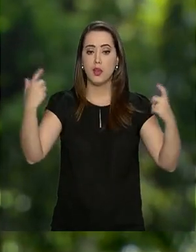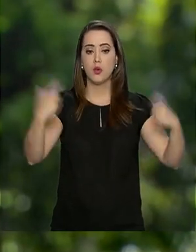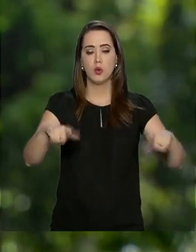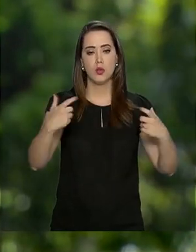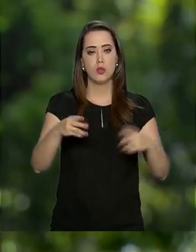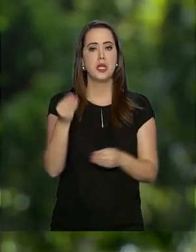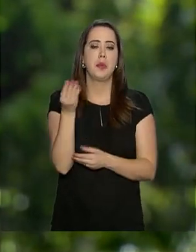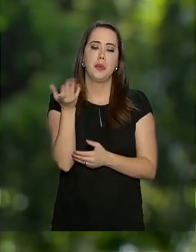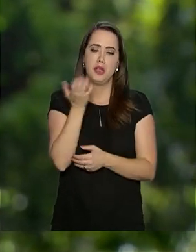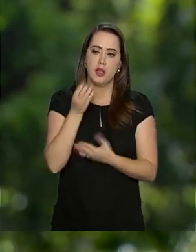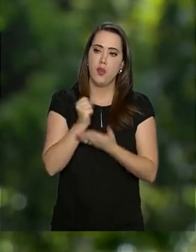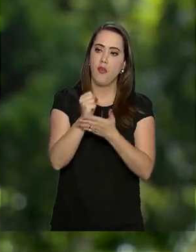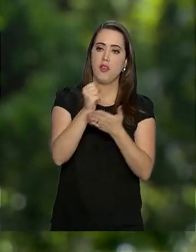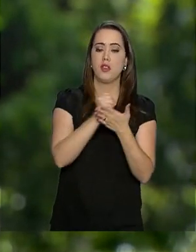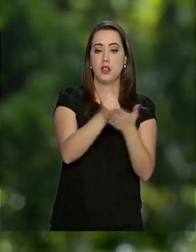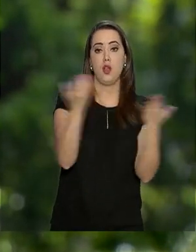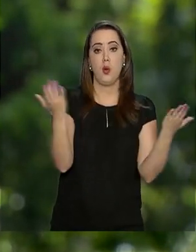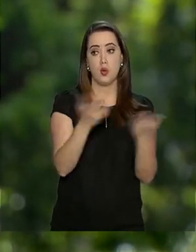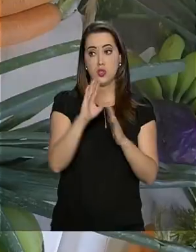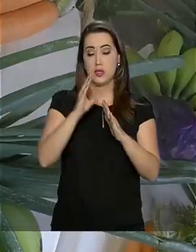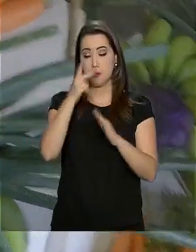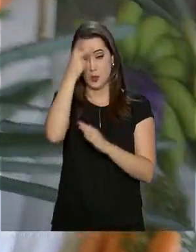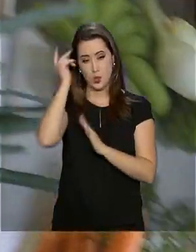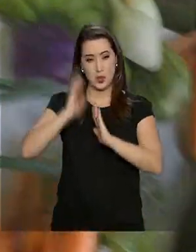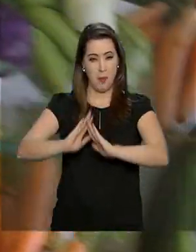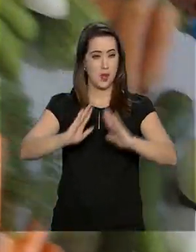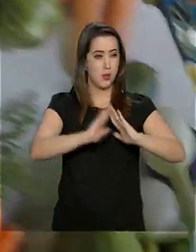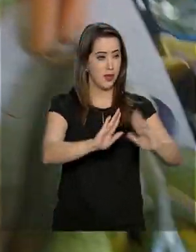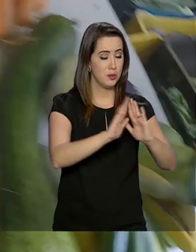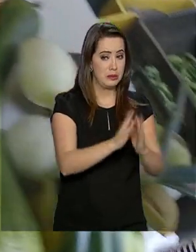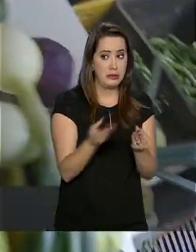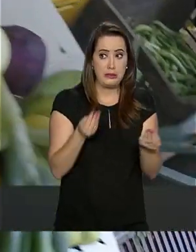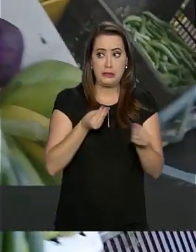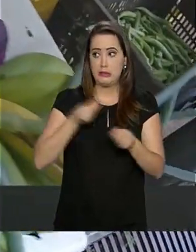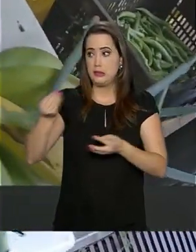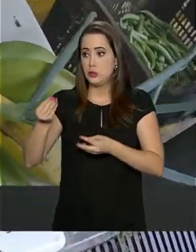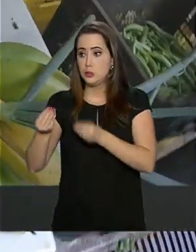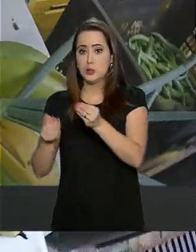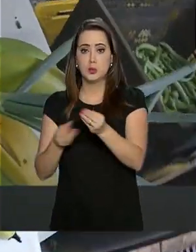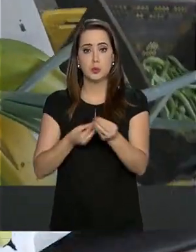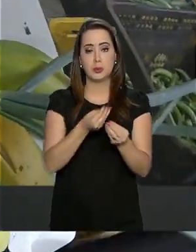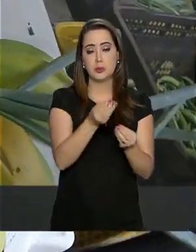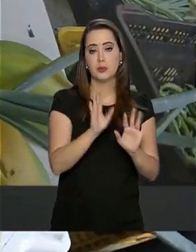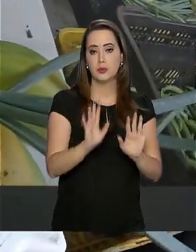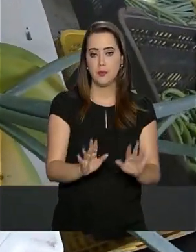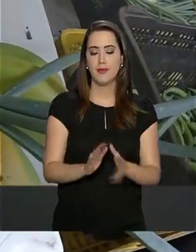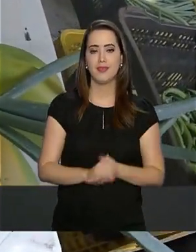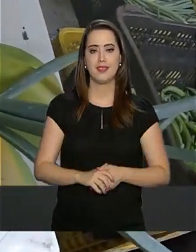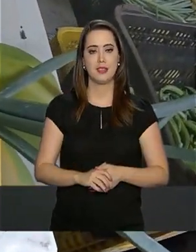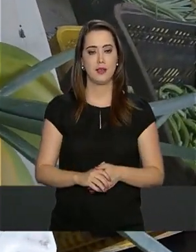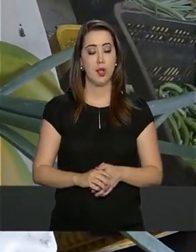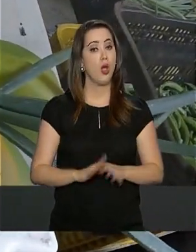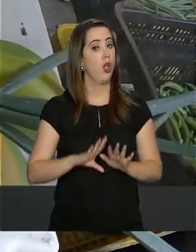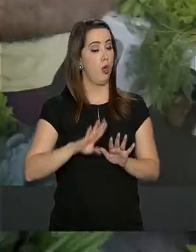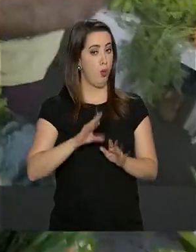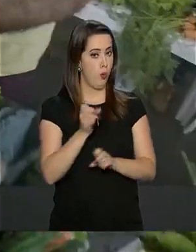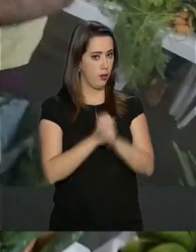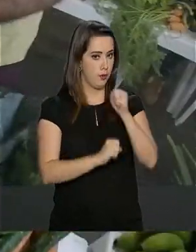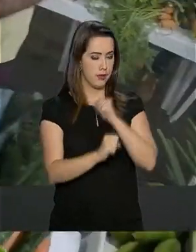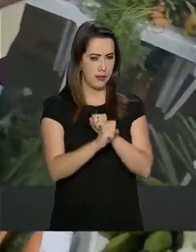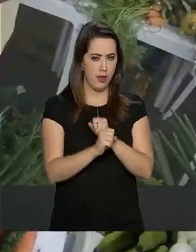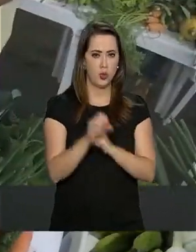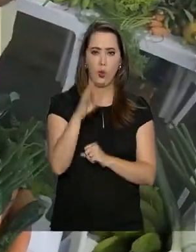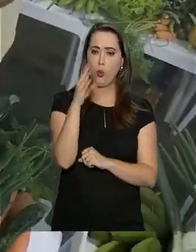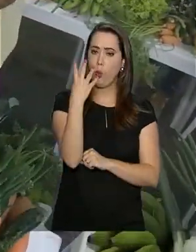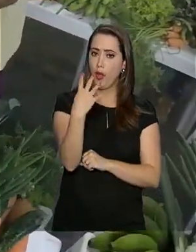para tentar atender essa demanda do mercado. O mercado brasileiro de orgânicos faturou, no ano passado, 4 bilhões de reais.